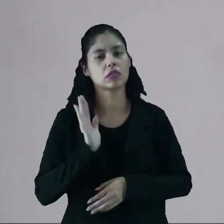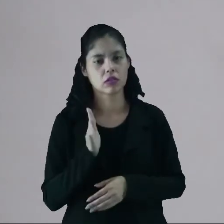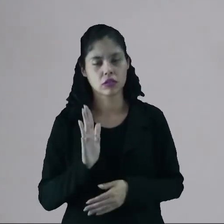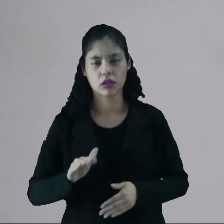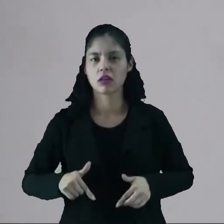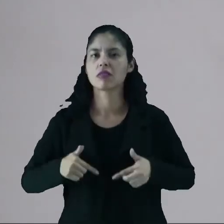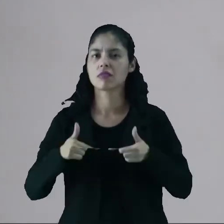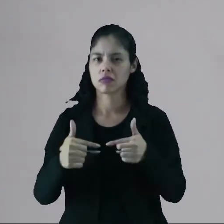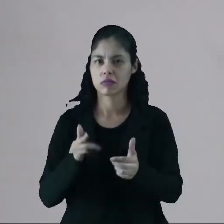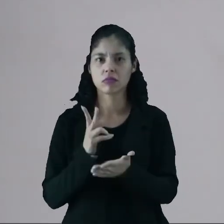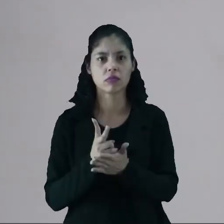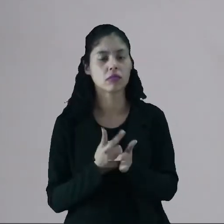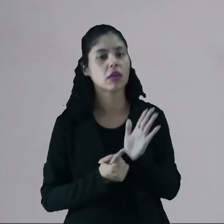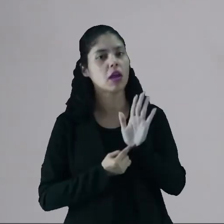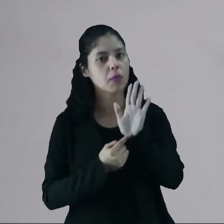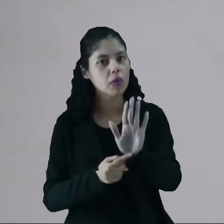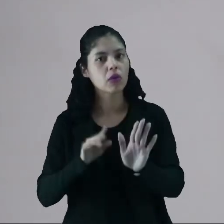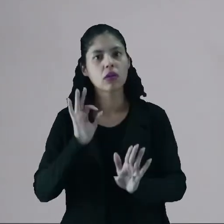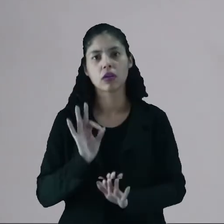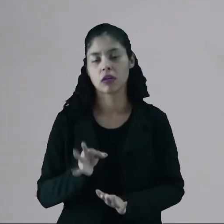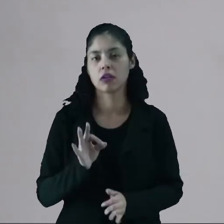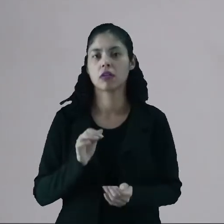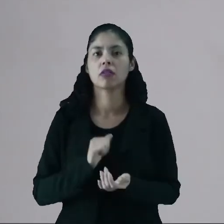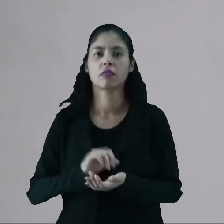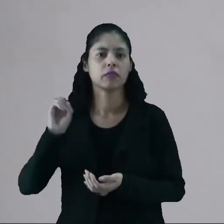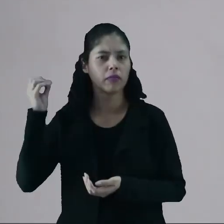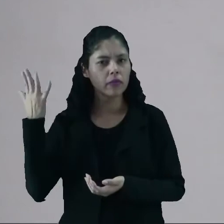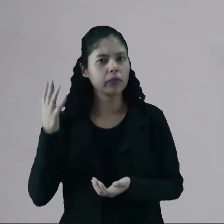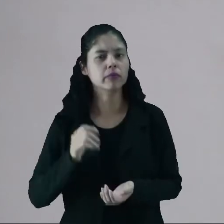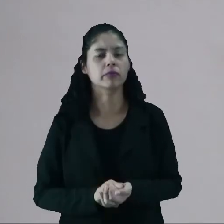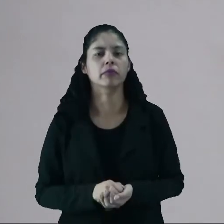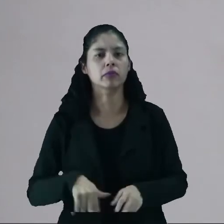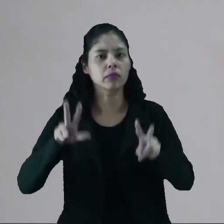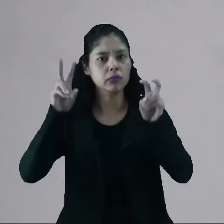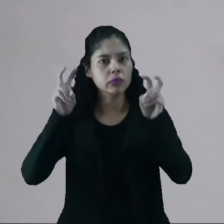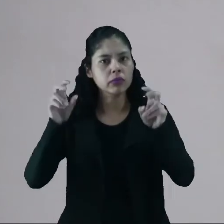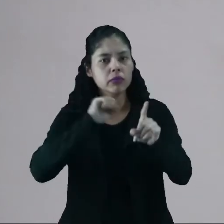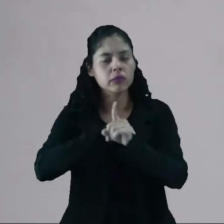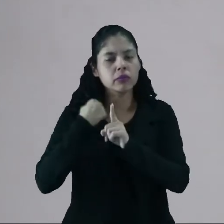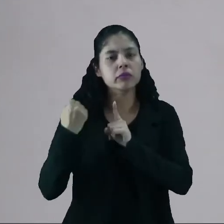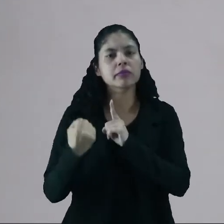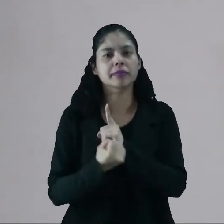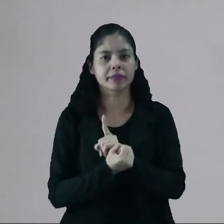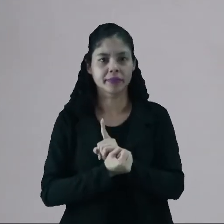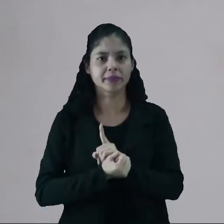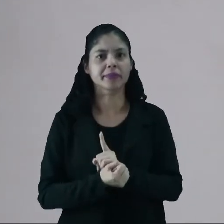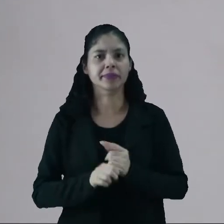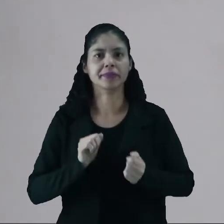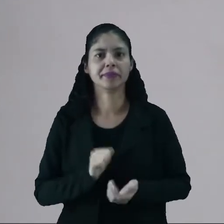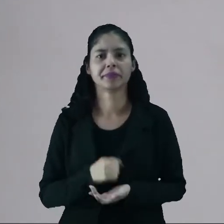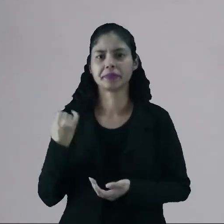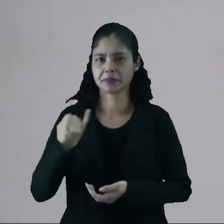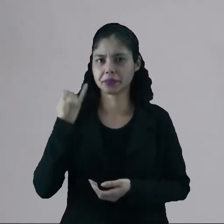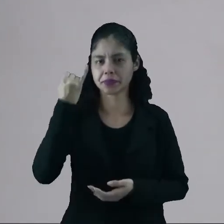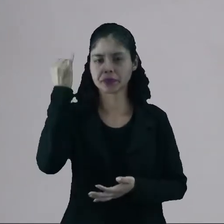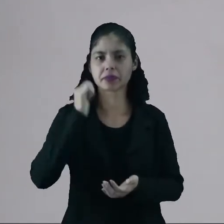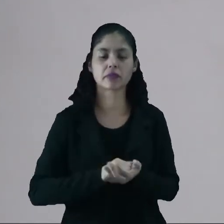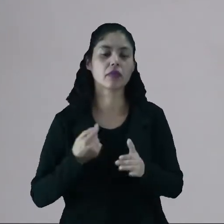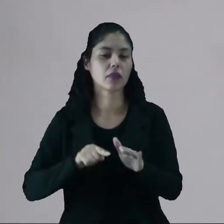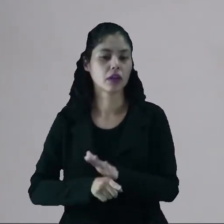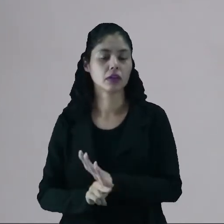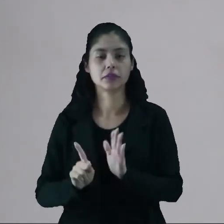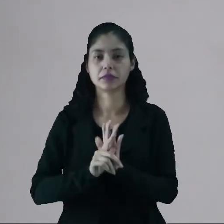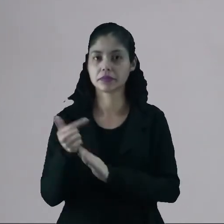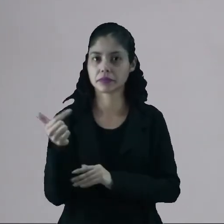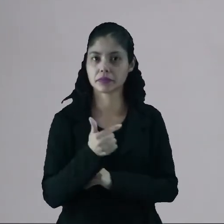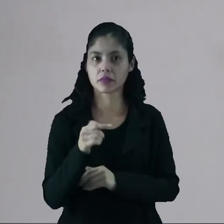enfrenta. Então ele está mostrando exatamente o que está acontecendo. Então os temas sociais são importantes dentro